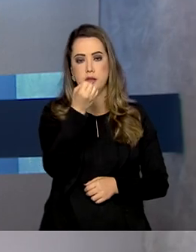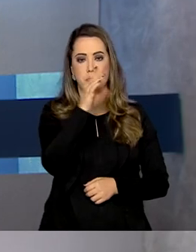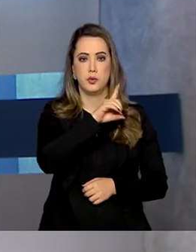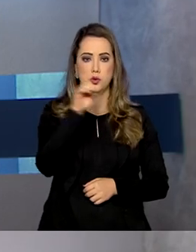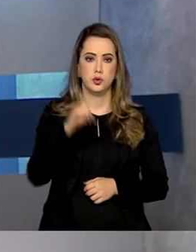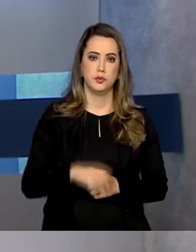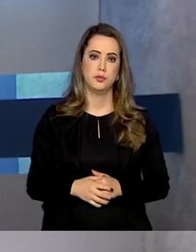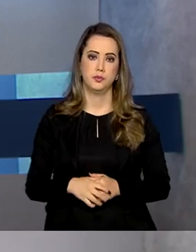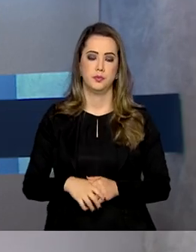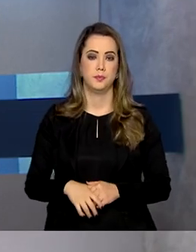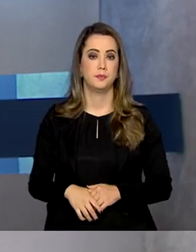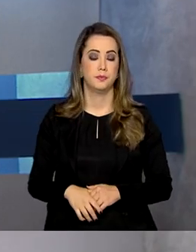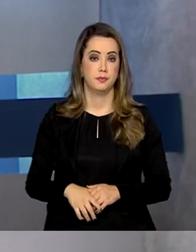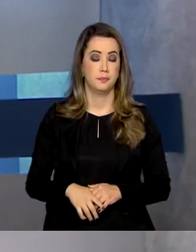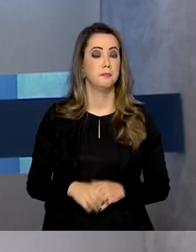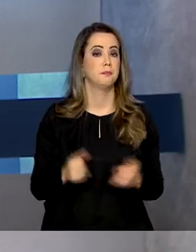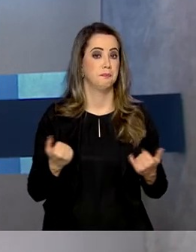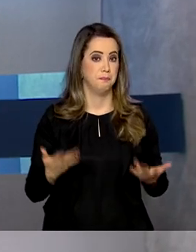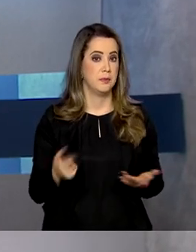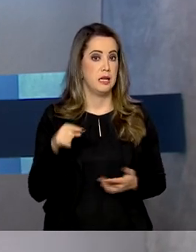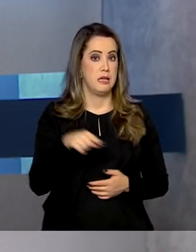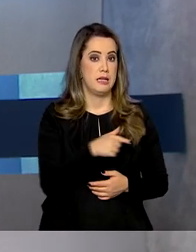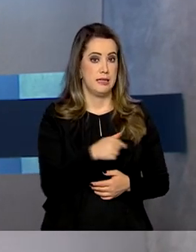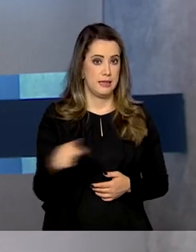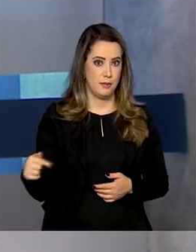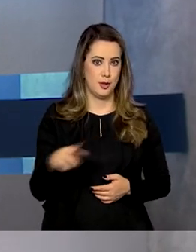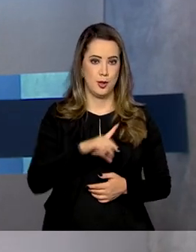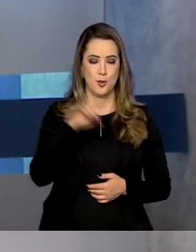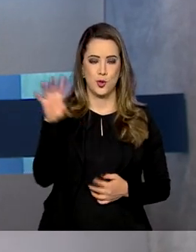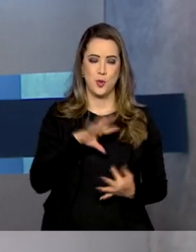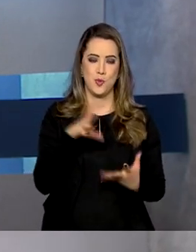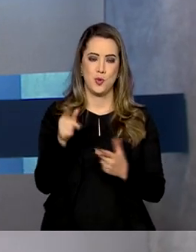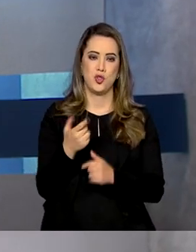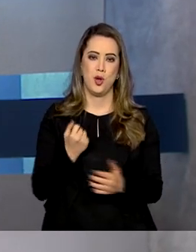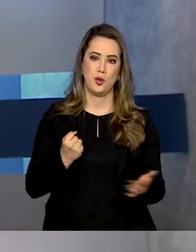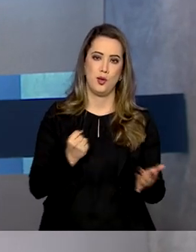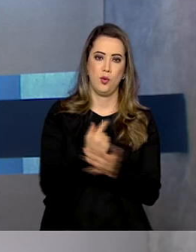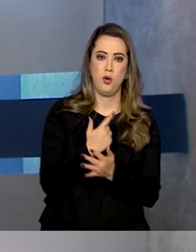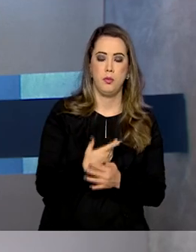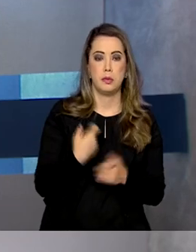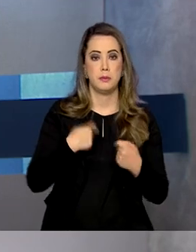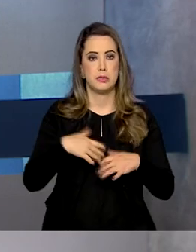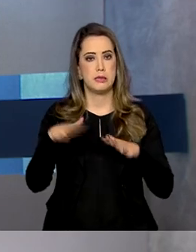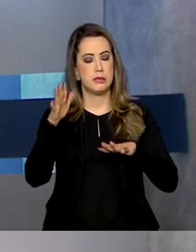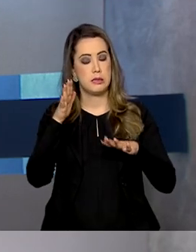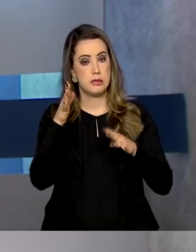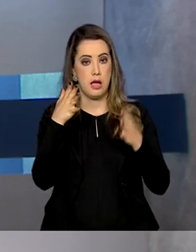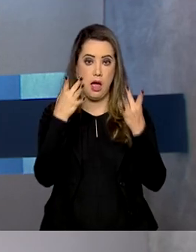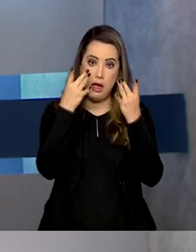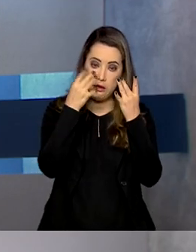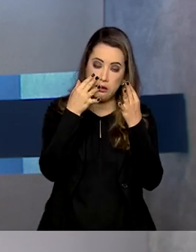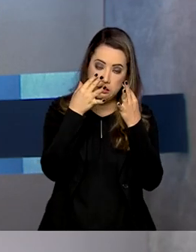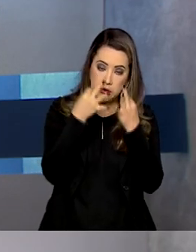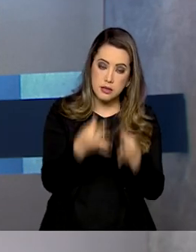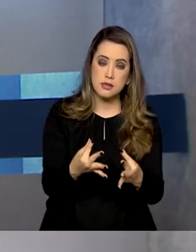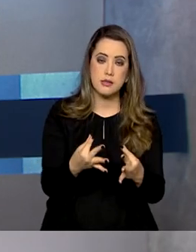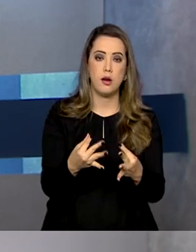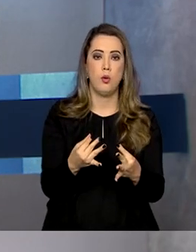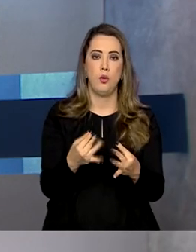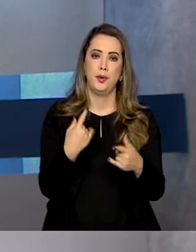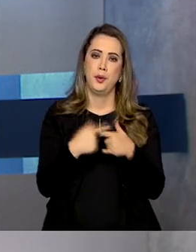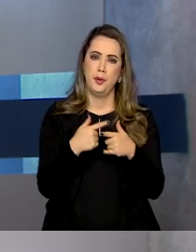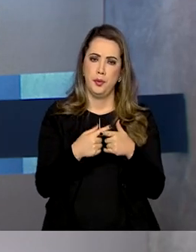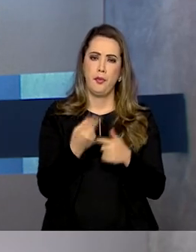Na semana do Dia Mundial do Consumidor, é preciso ficar atento, além das promoções e compras pela internet, também